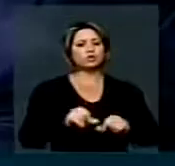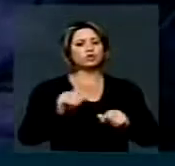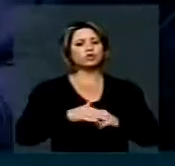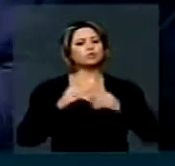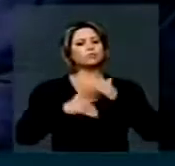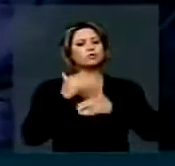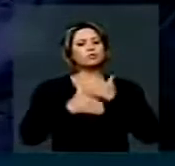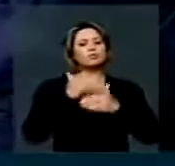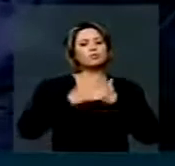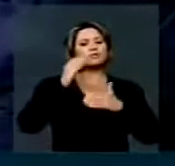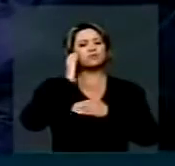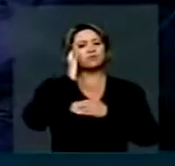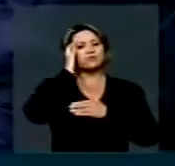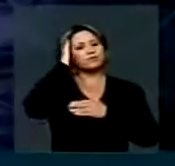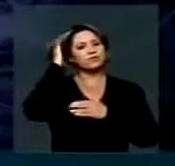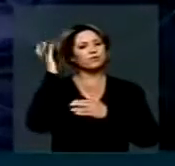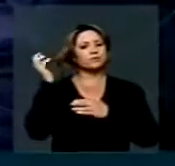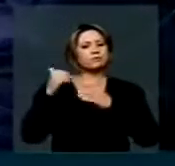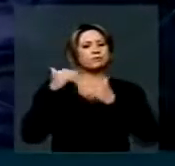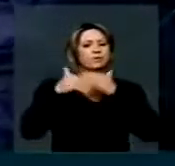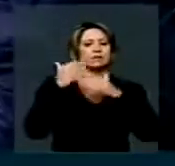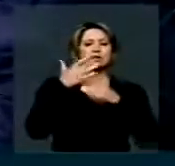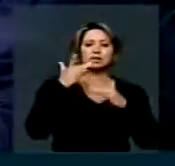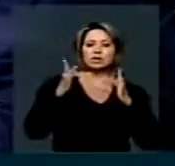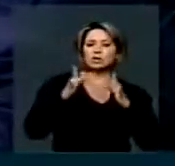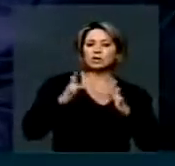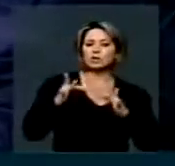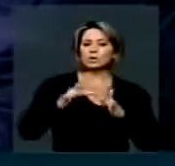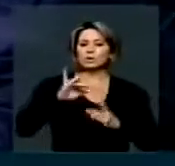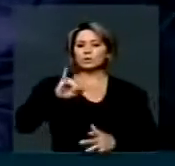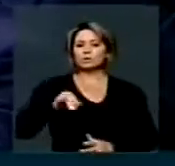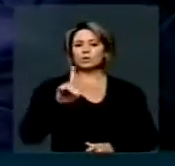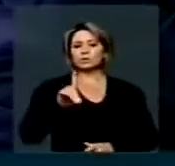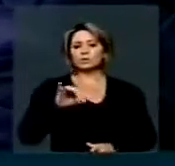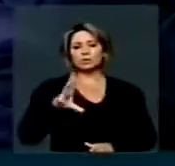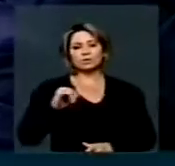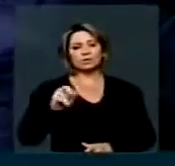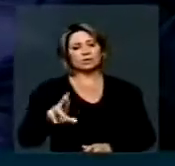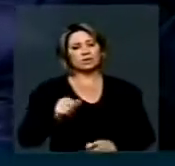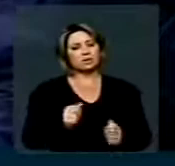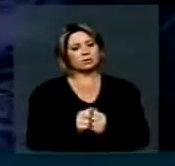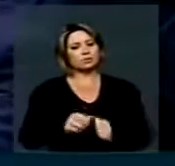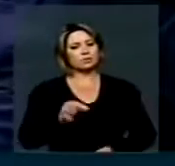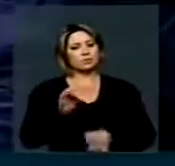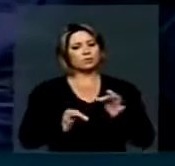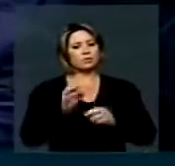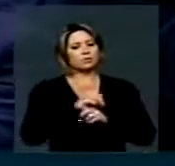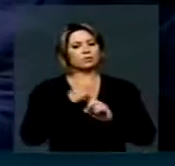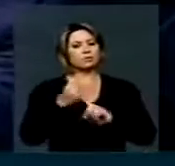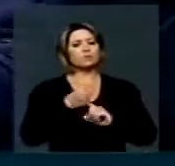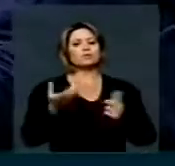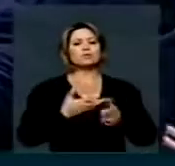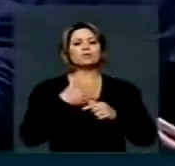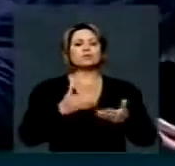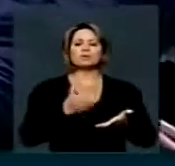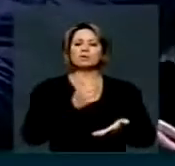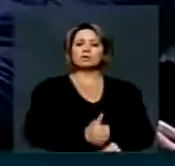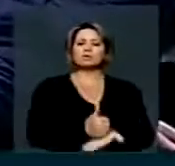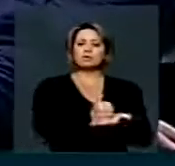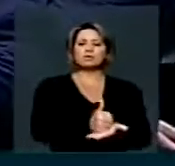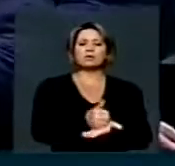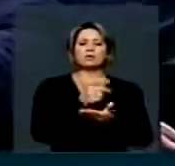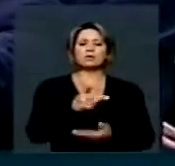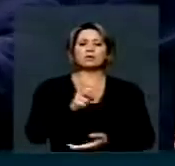processos, facilitar a relação com o Judiciário e com a sociedade, Sr. Presidente. Então, eu quero dizer que V. Exª tem o apoio do